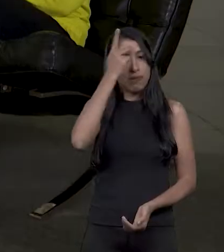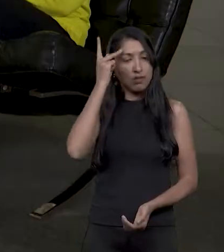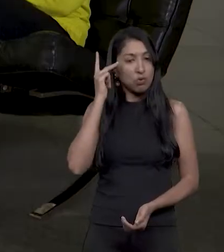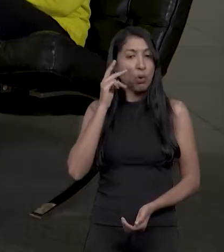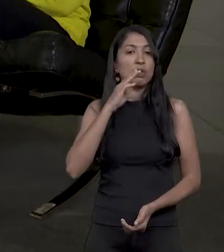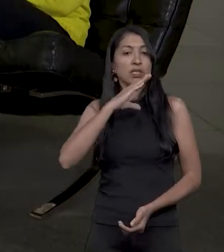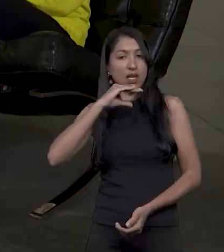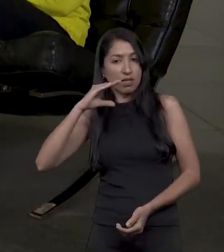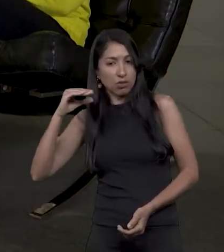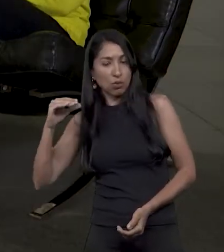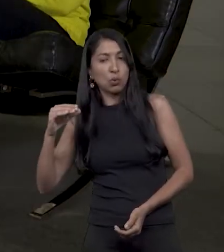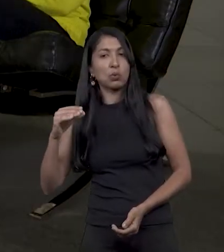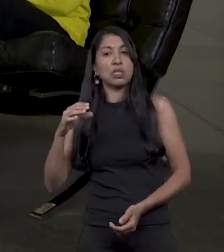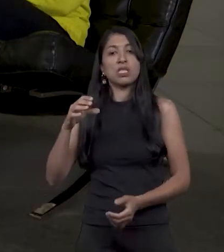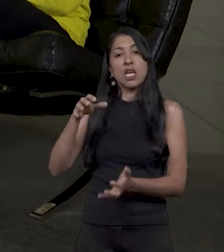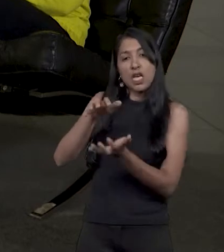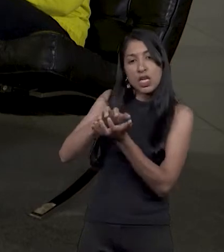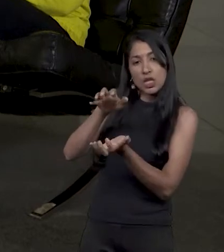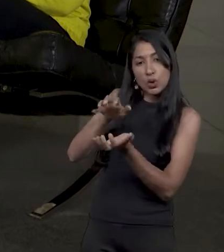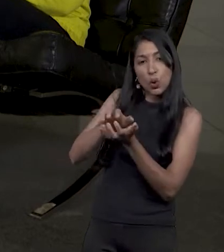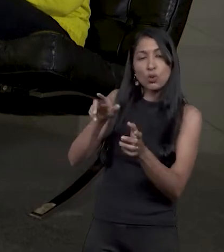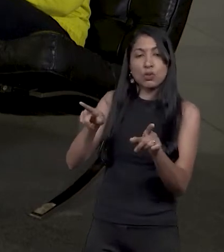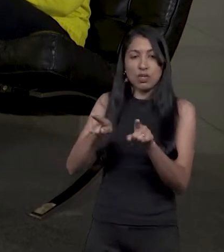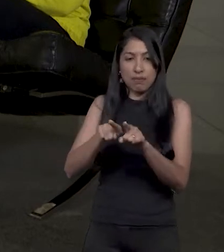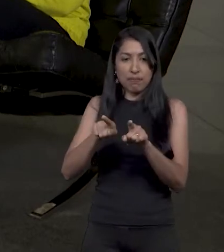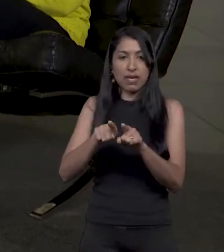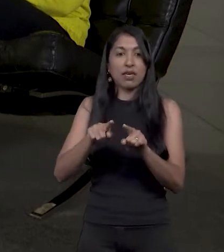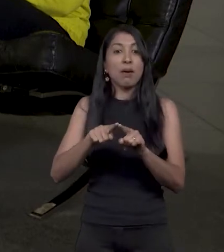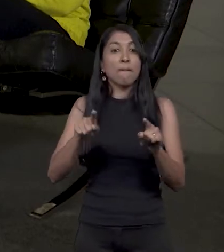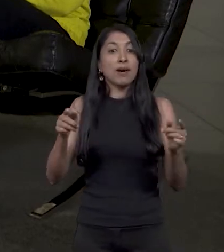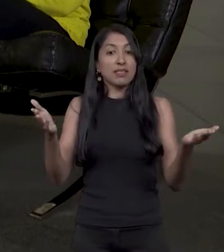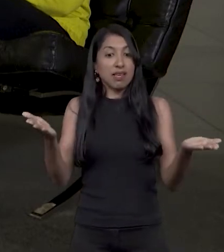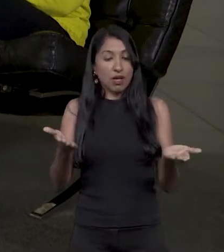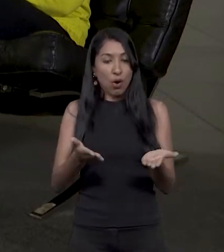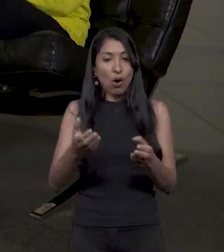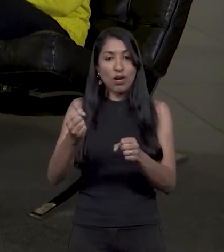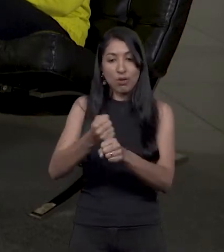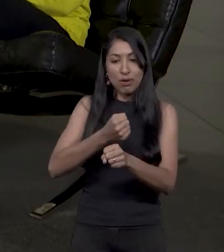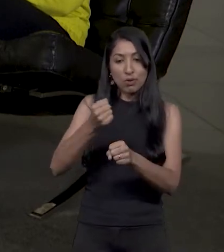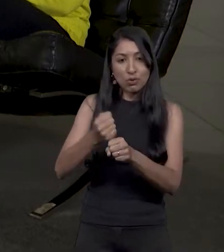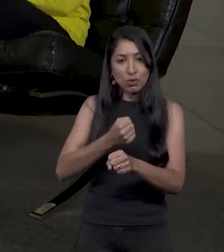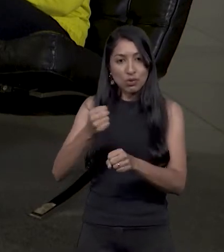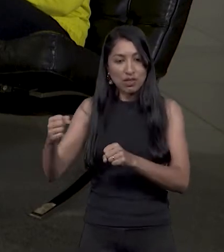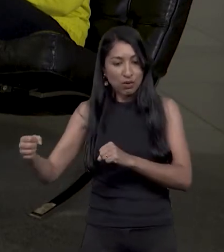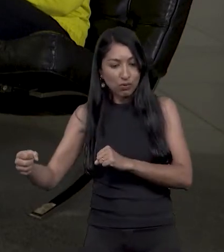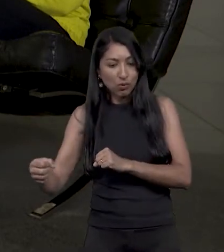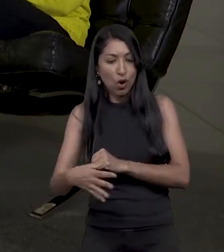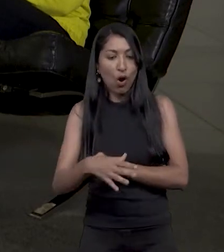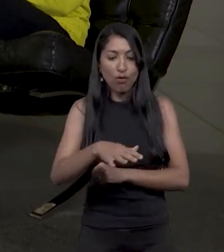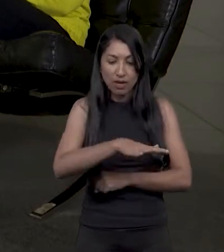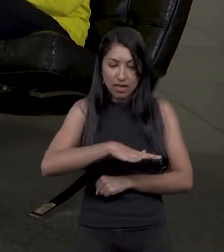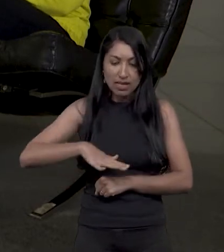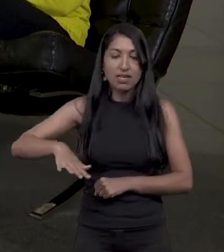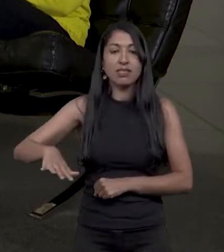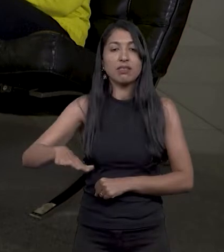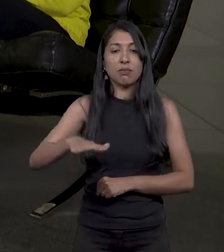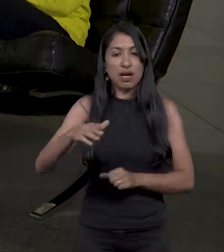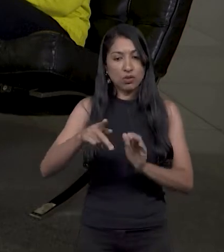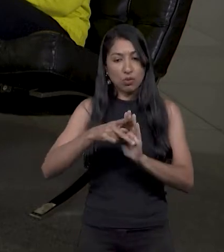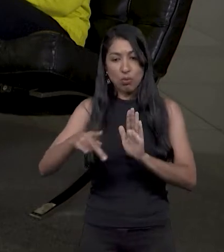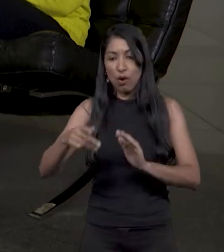idoso. Mas, nessa nova gestão com a biblioteca revitalizada, com espaço